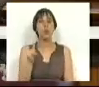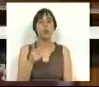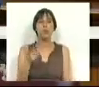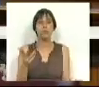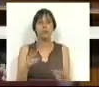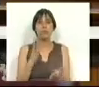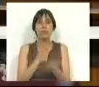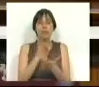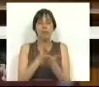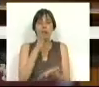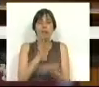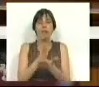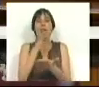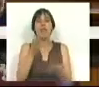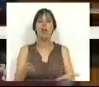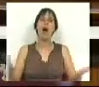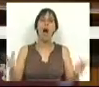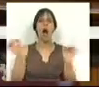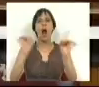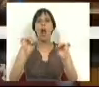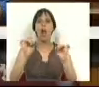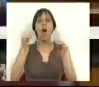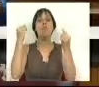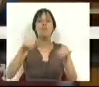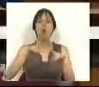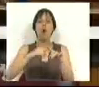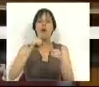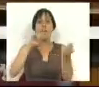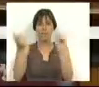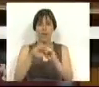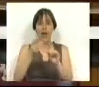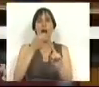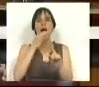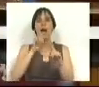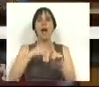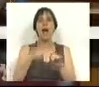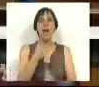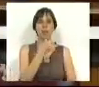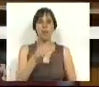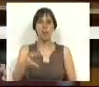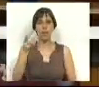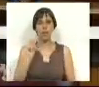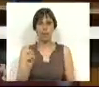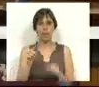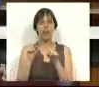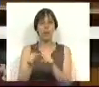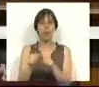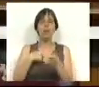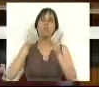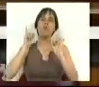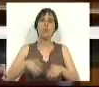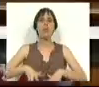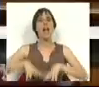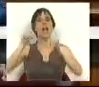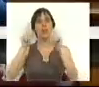comprometido com a palavra dada, dizia assim, ah, não, não, afinal, o ano de viragem vai ser o ano de 2013, onde já vamos começar